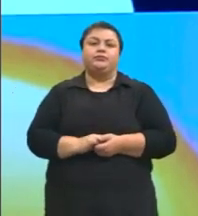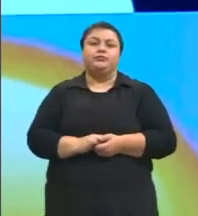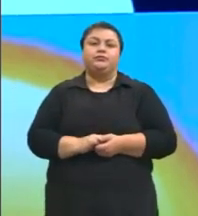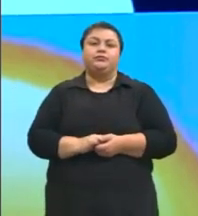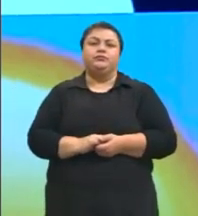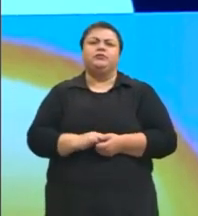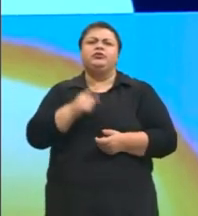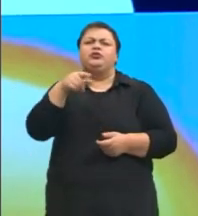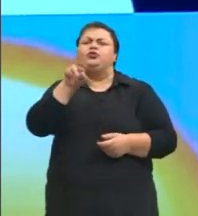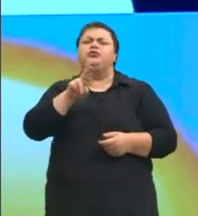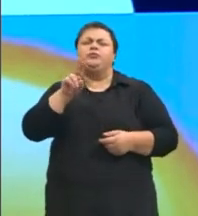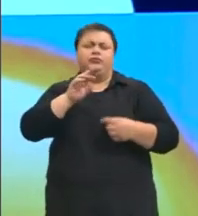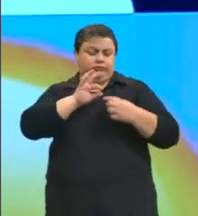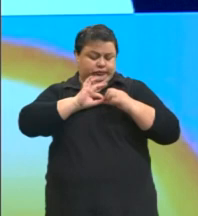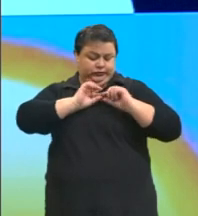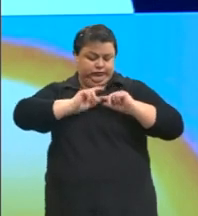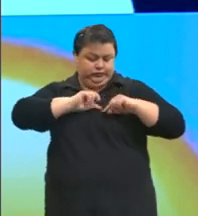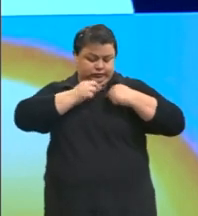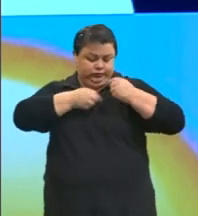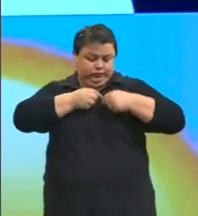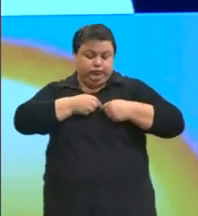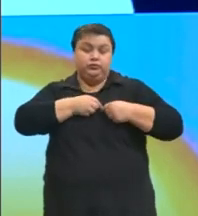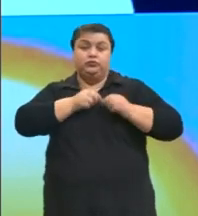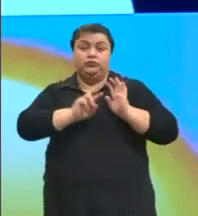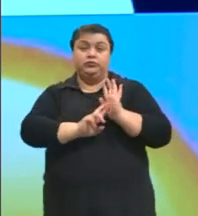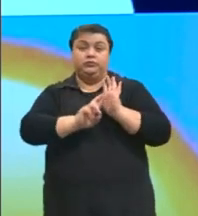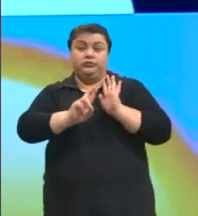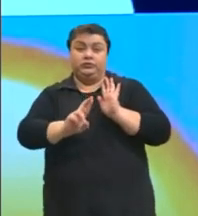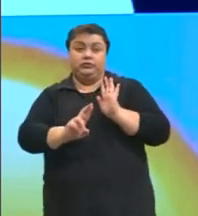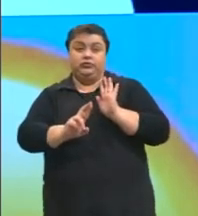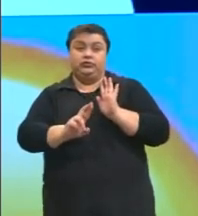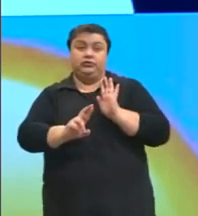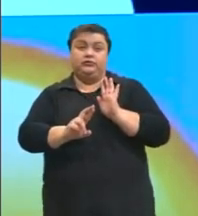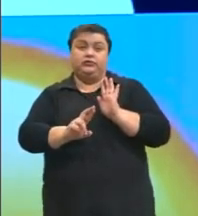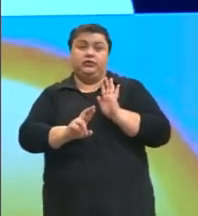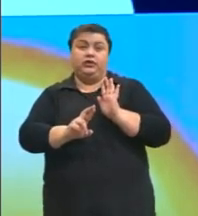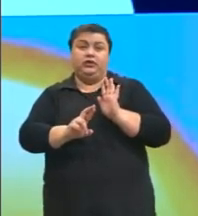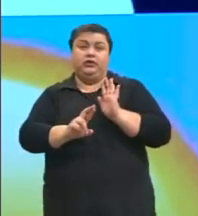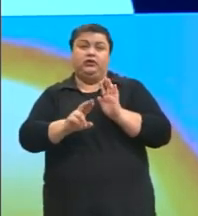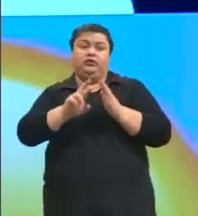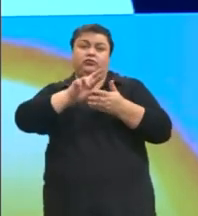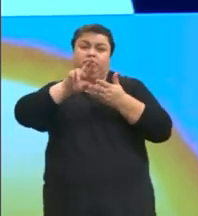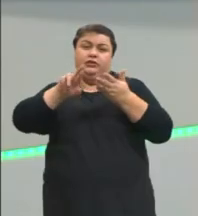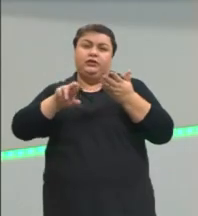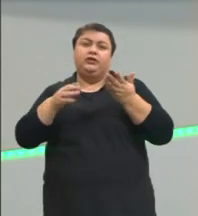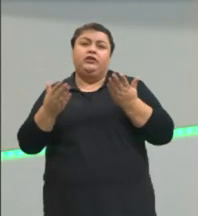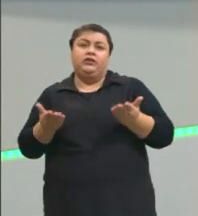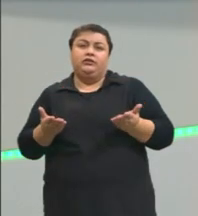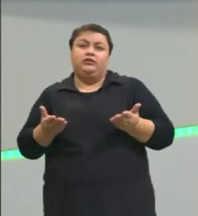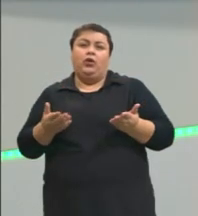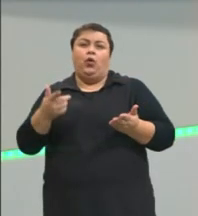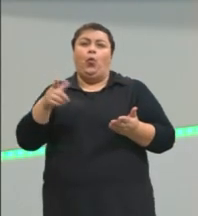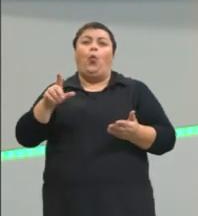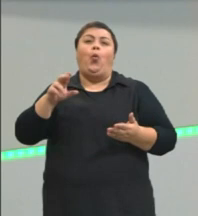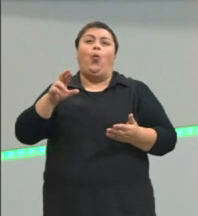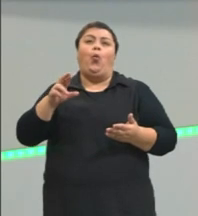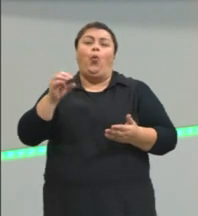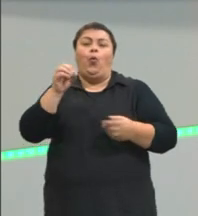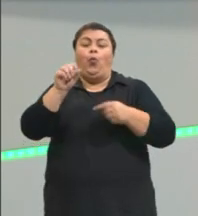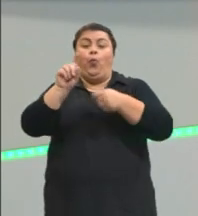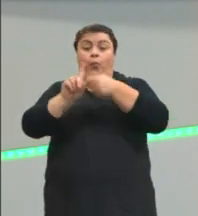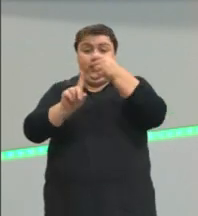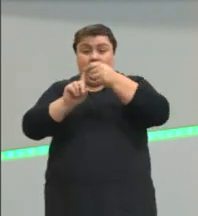usa muito esses lacinhos como representatividades de determinadas coisas. O outubro rosa, por exemplo,